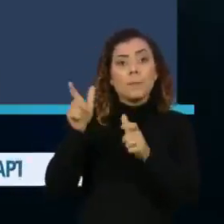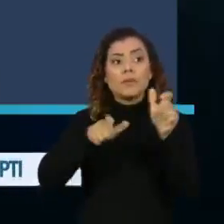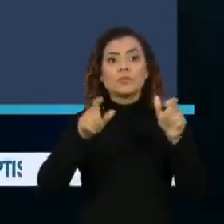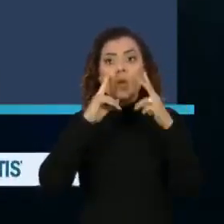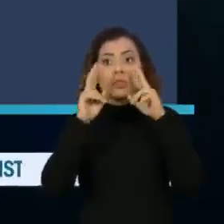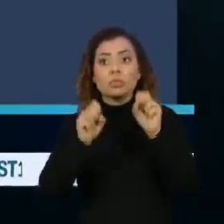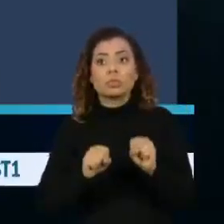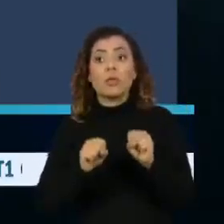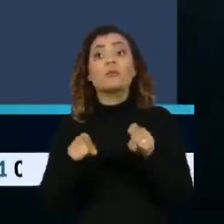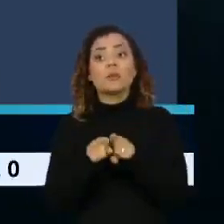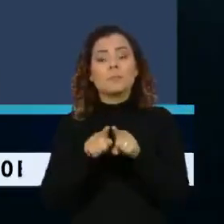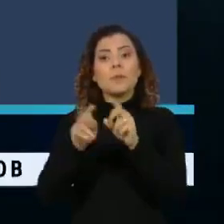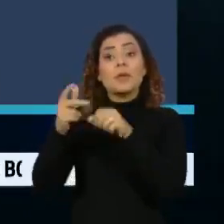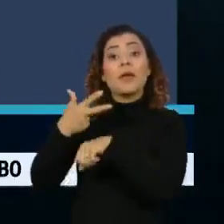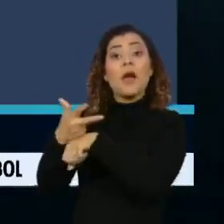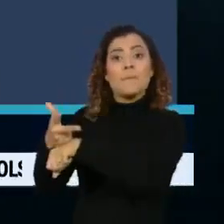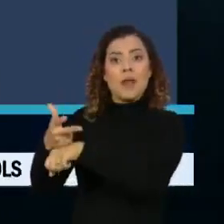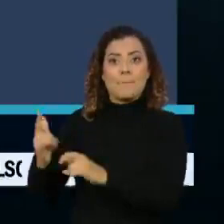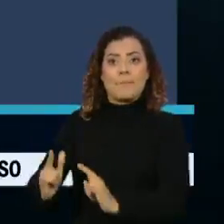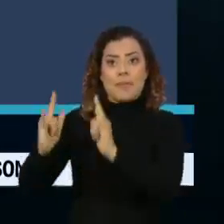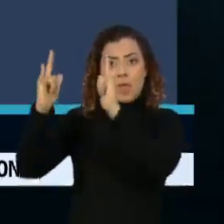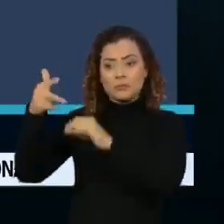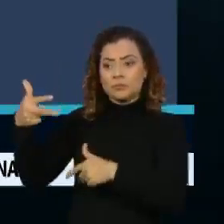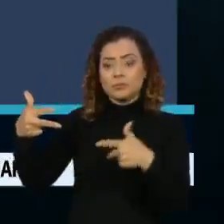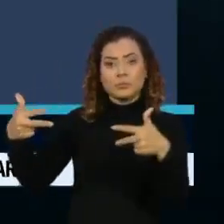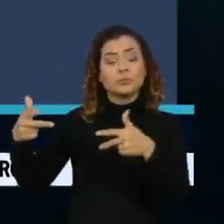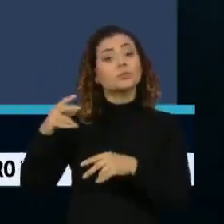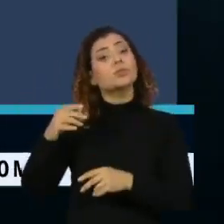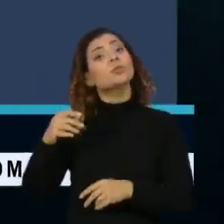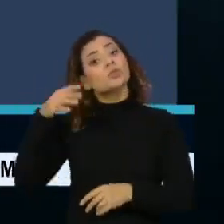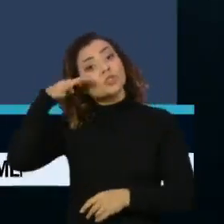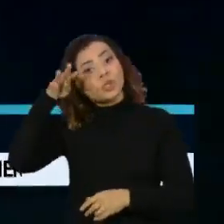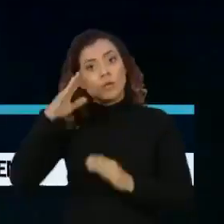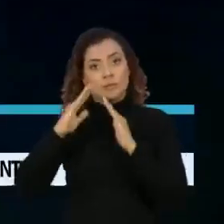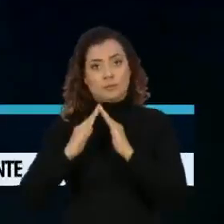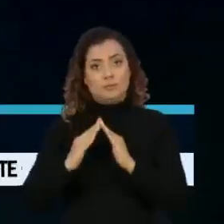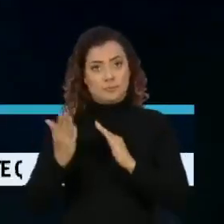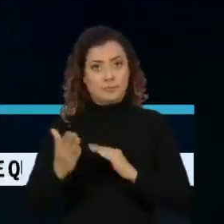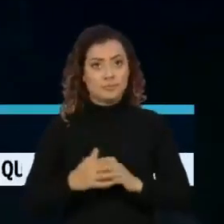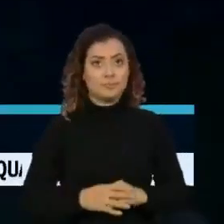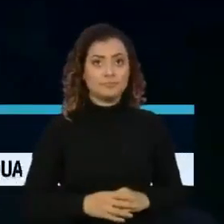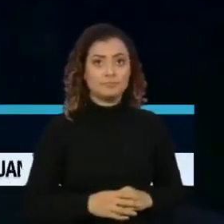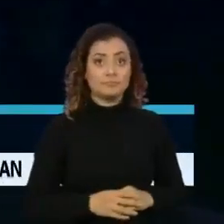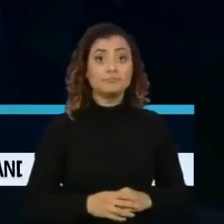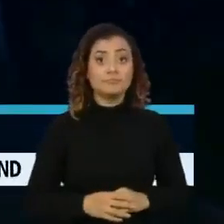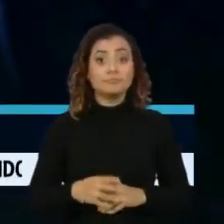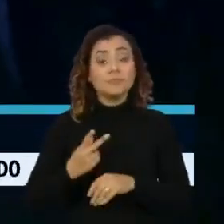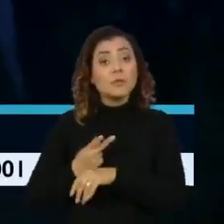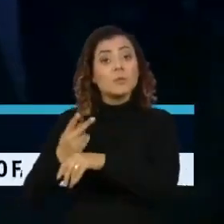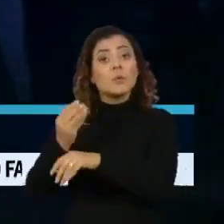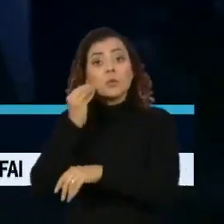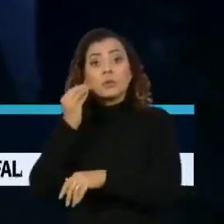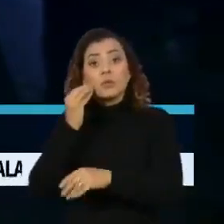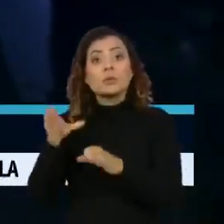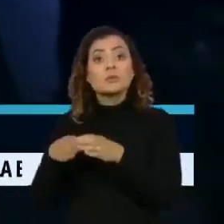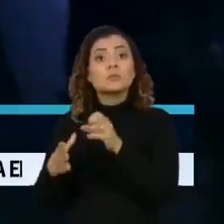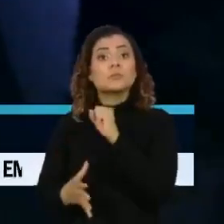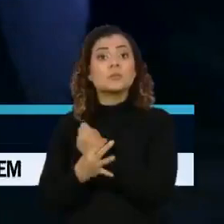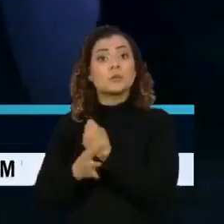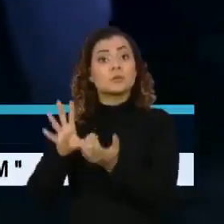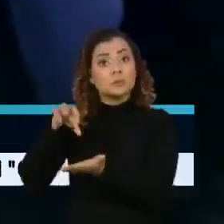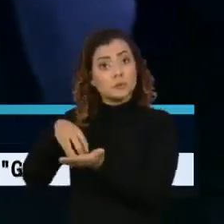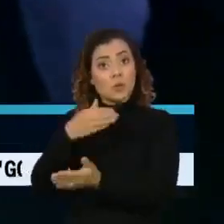e analisando imagens das câmeras do prédio, onde Joyce Hasselman mora. Procuramos o Gabinete de Segurança